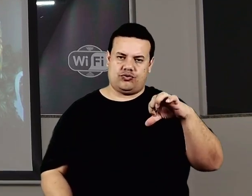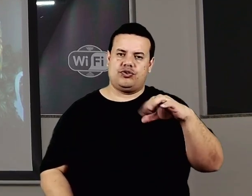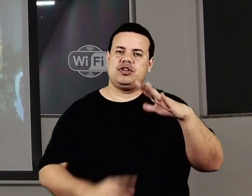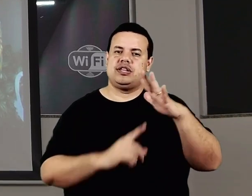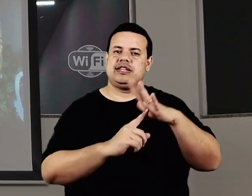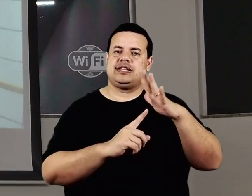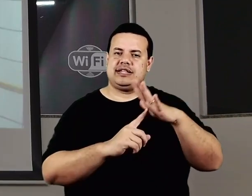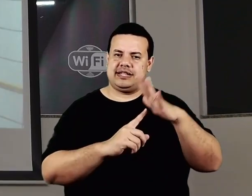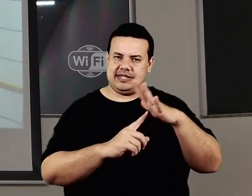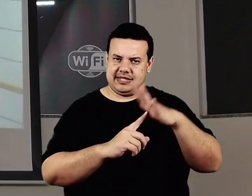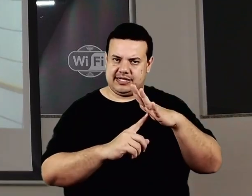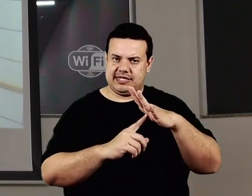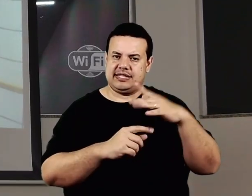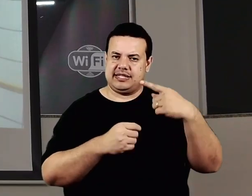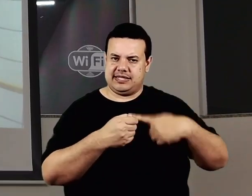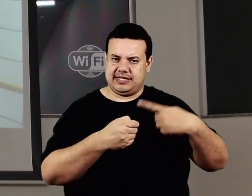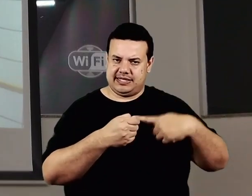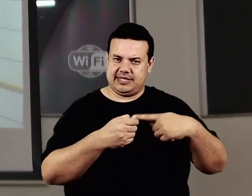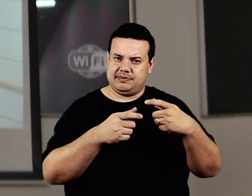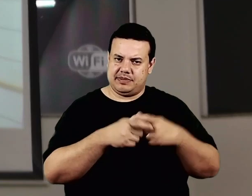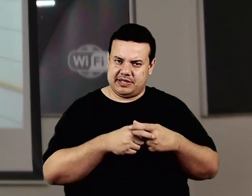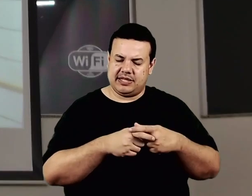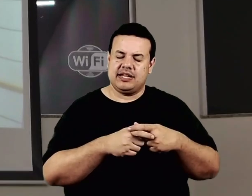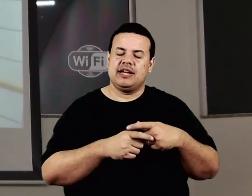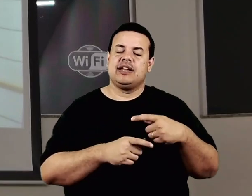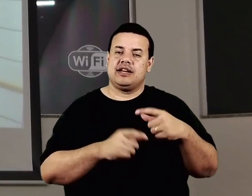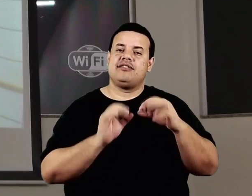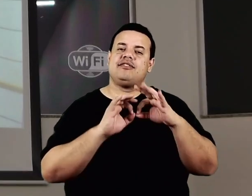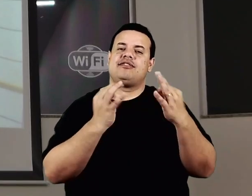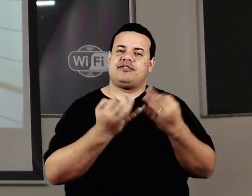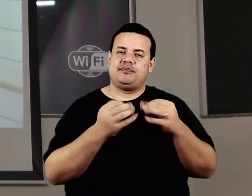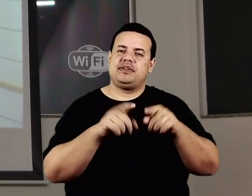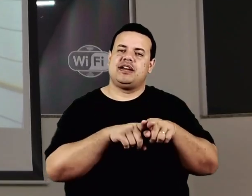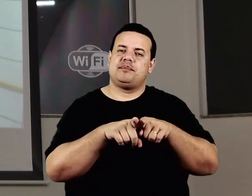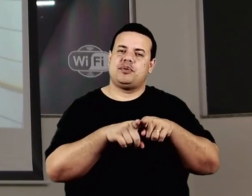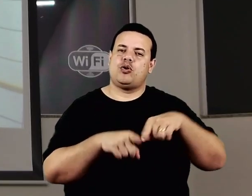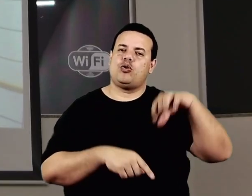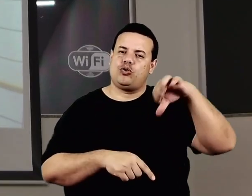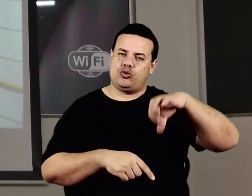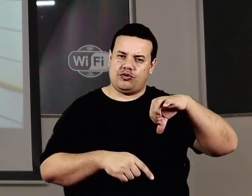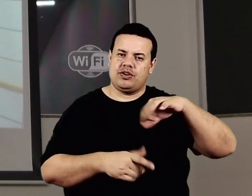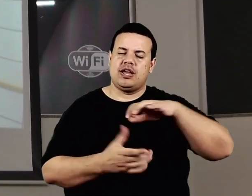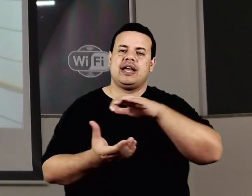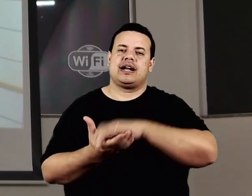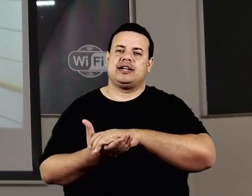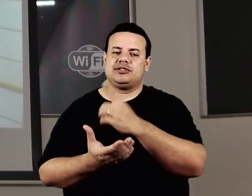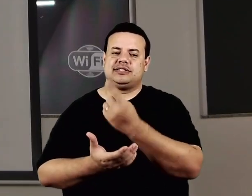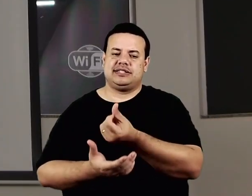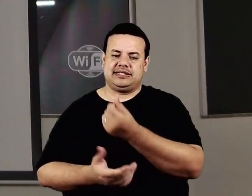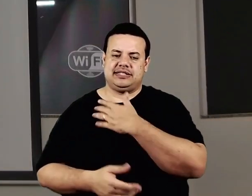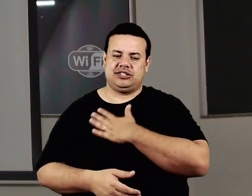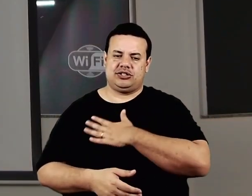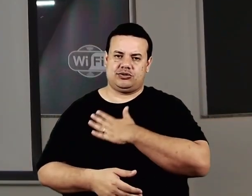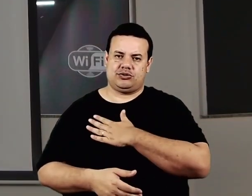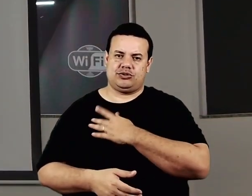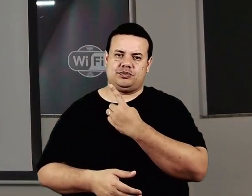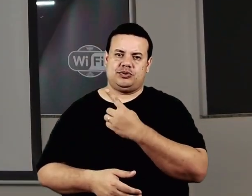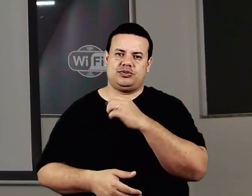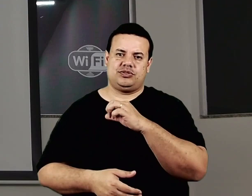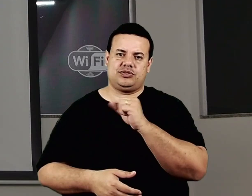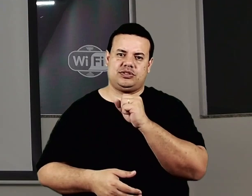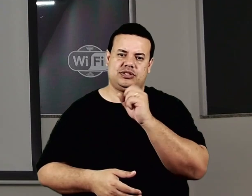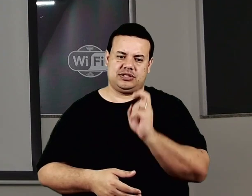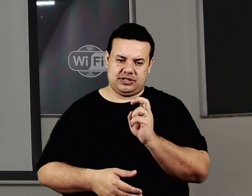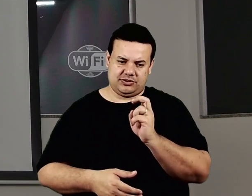numa família de nove irmãos. Casou-se com Hélio Noguchi em 16 de agosto de 1985, pai de Luiz Henrique Noguchi e Ana